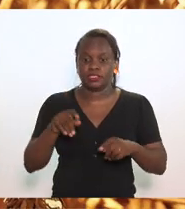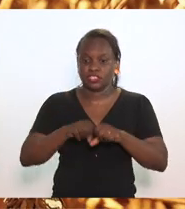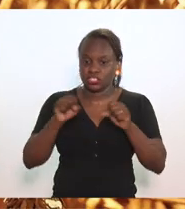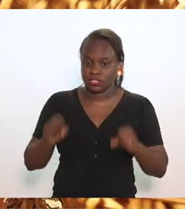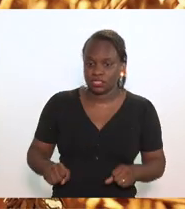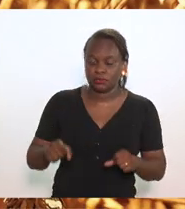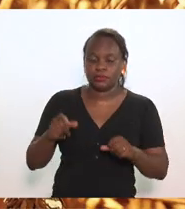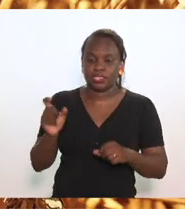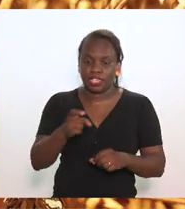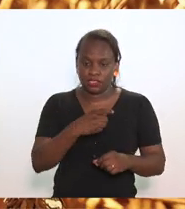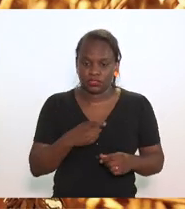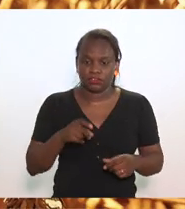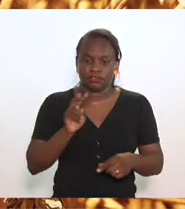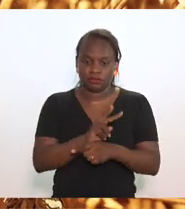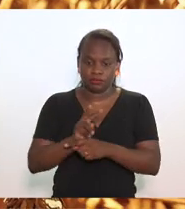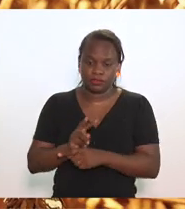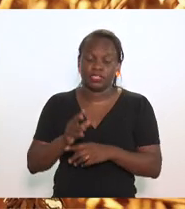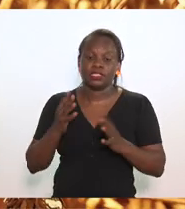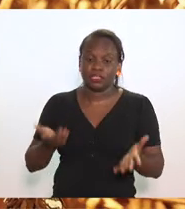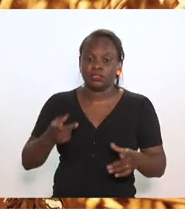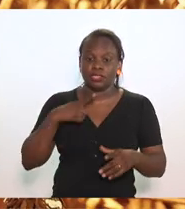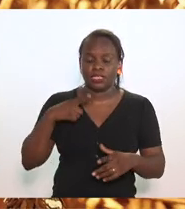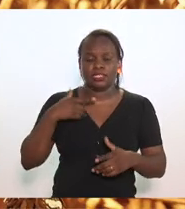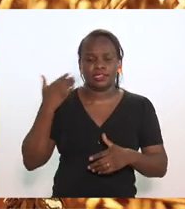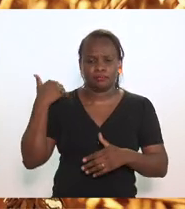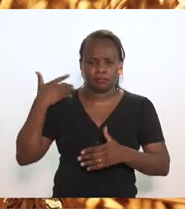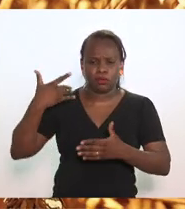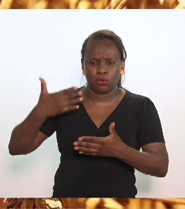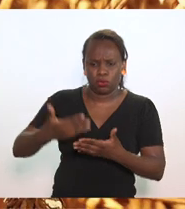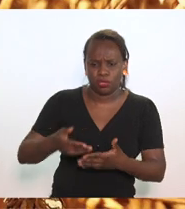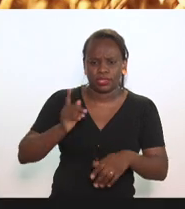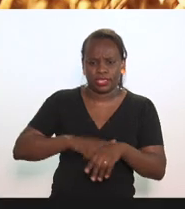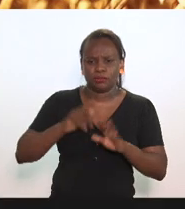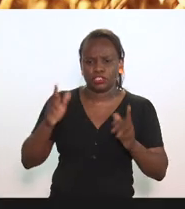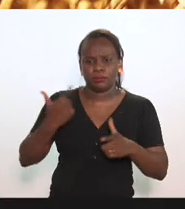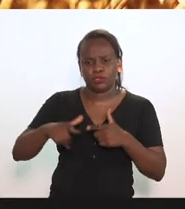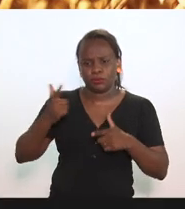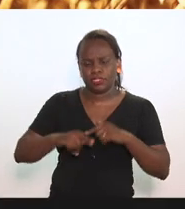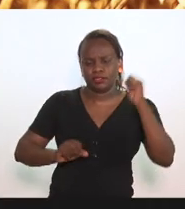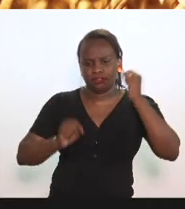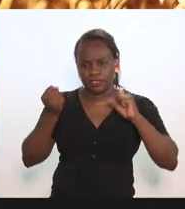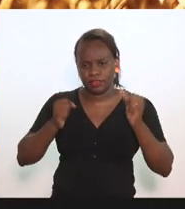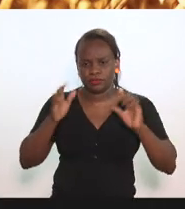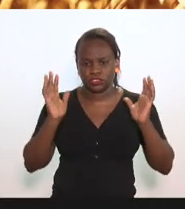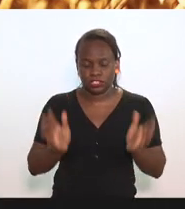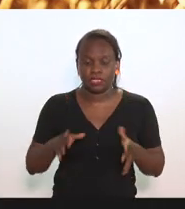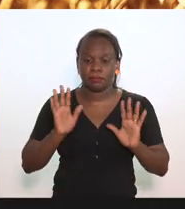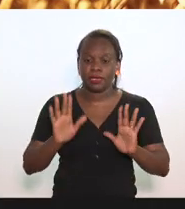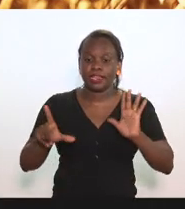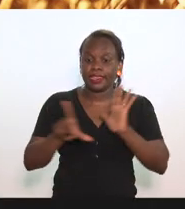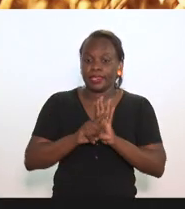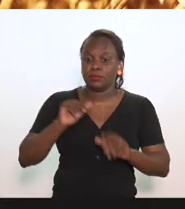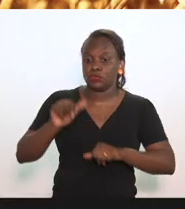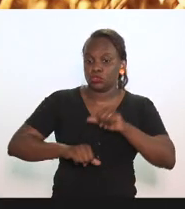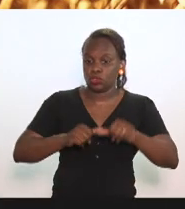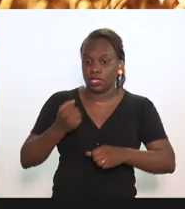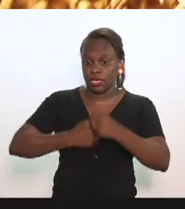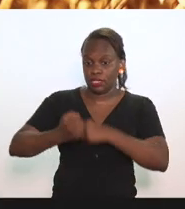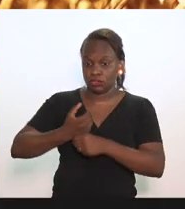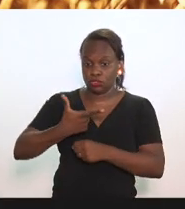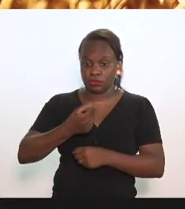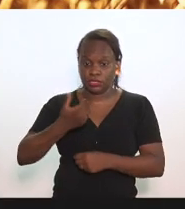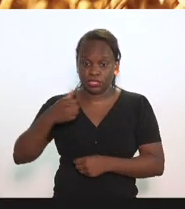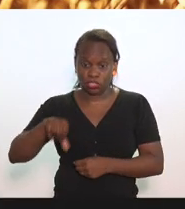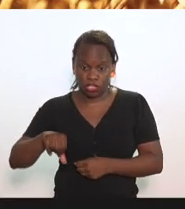Embora o problema dos moinhos venha de algum tempo, deputado, a legislação foi alterada em 2019